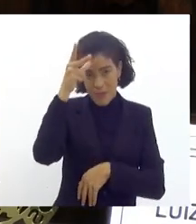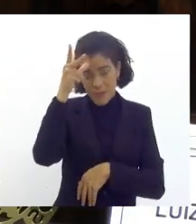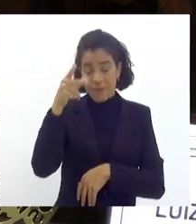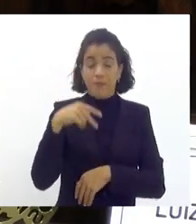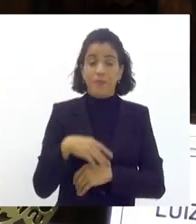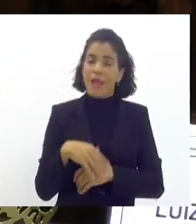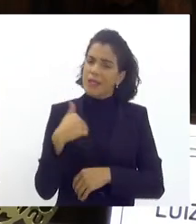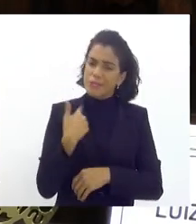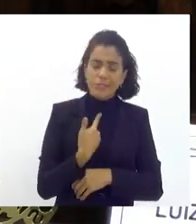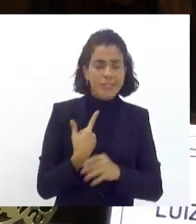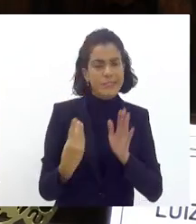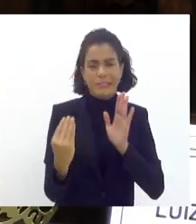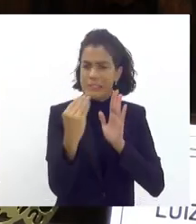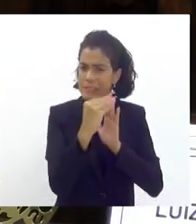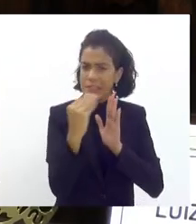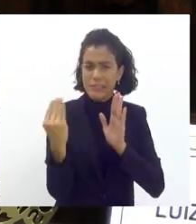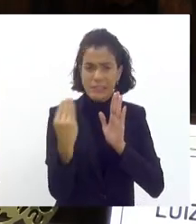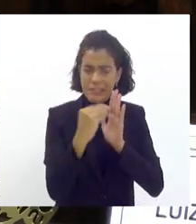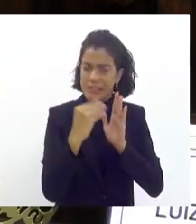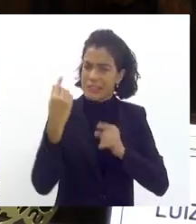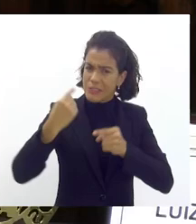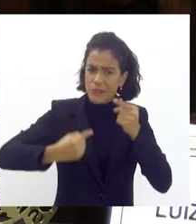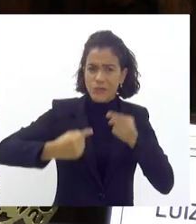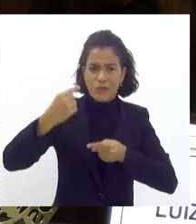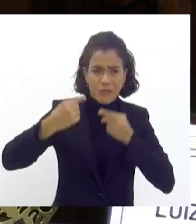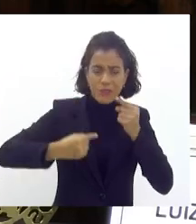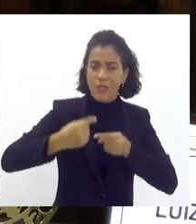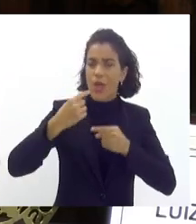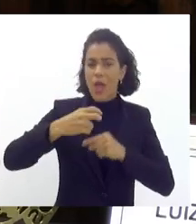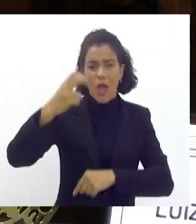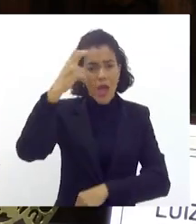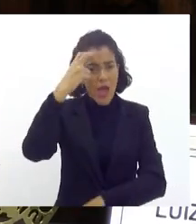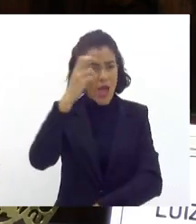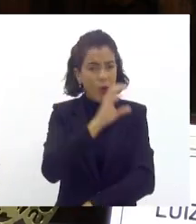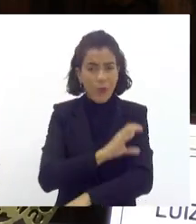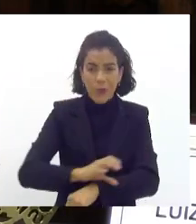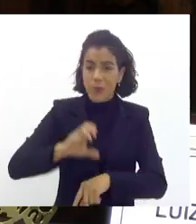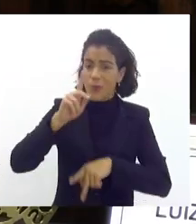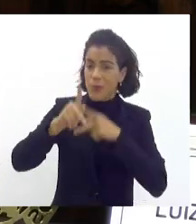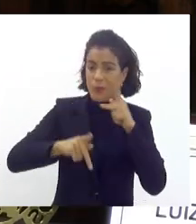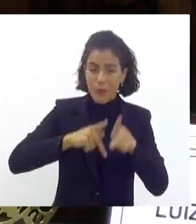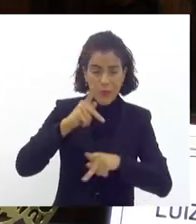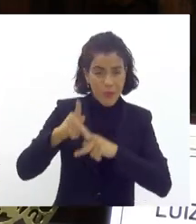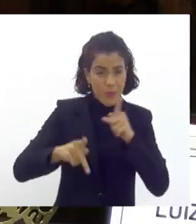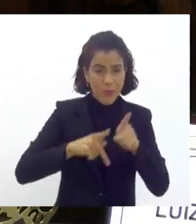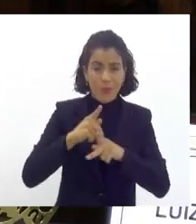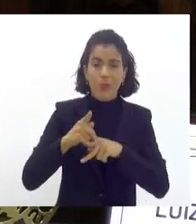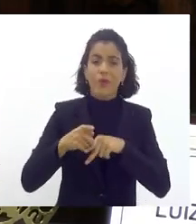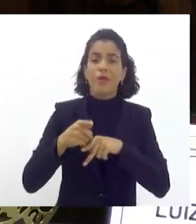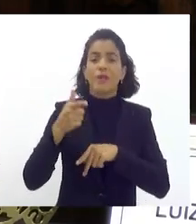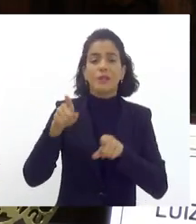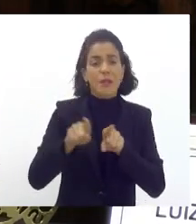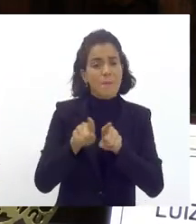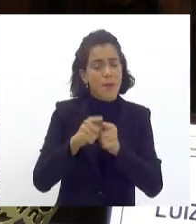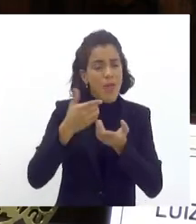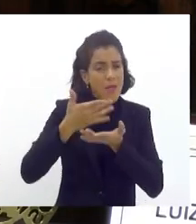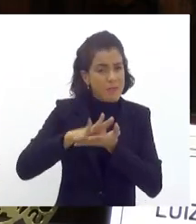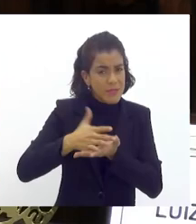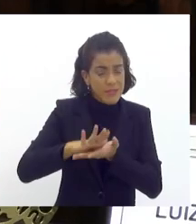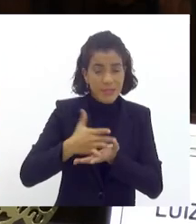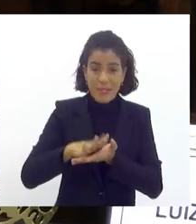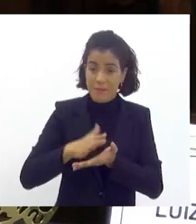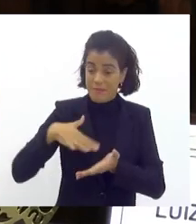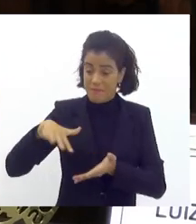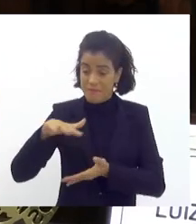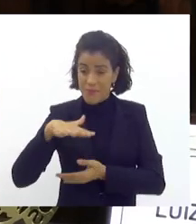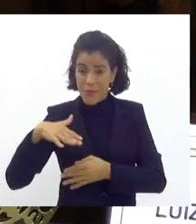assunto que a gente pautava muito a cultura popular o resgate da cultura do samba da nossa cidade que